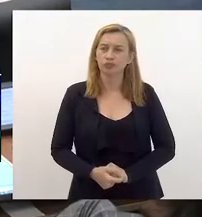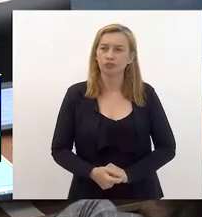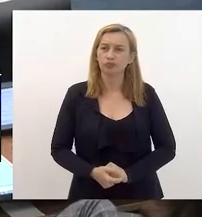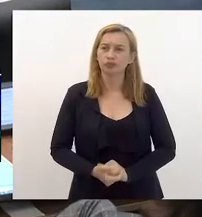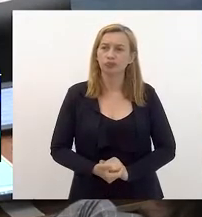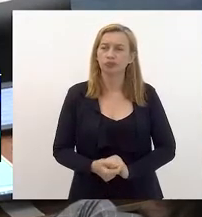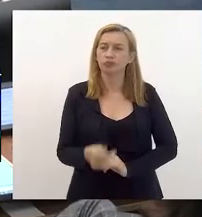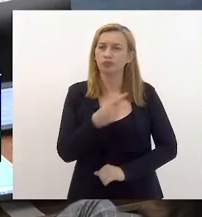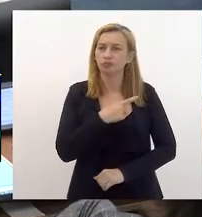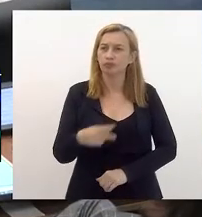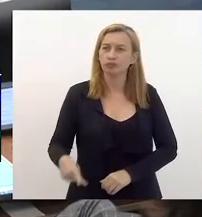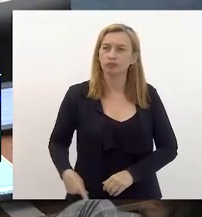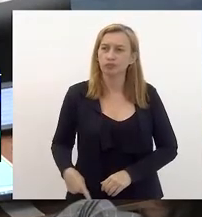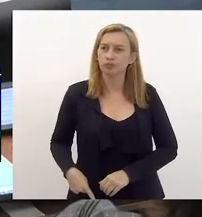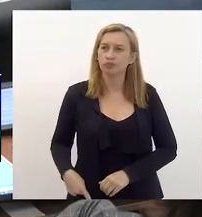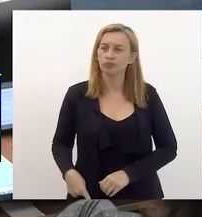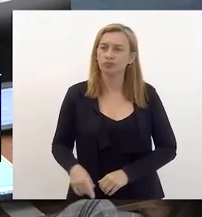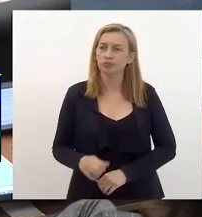Presidente Siciliano.